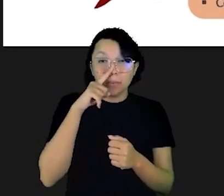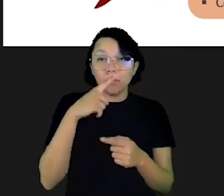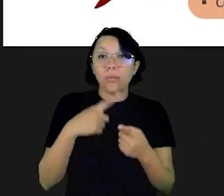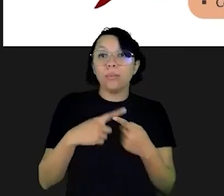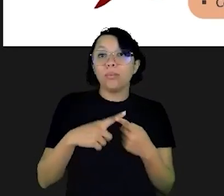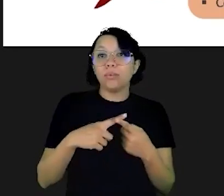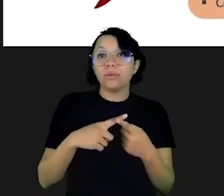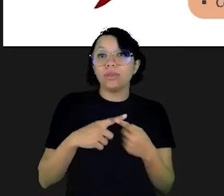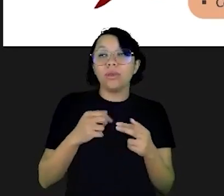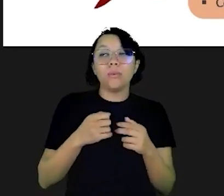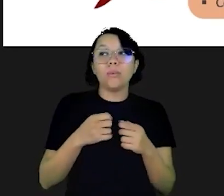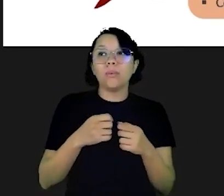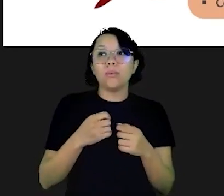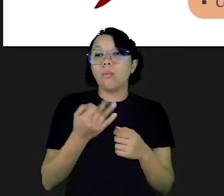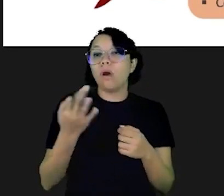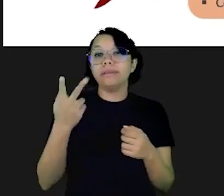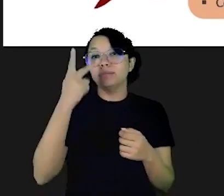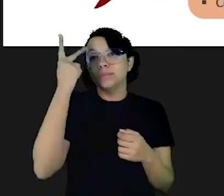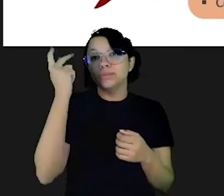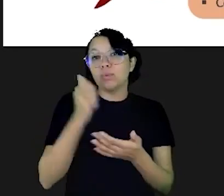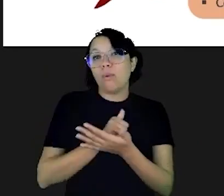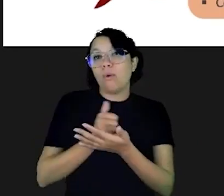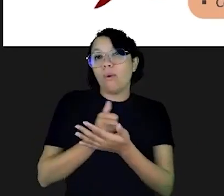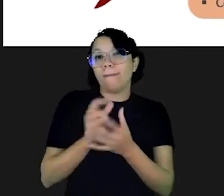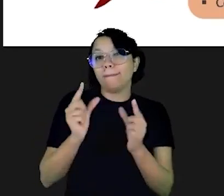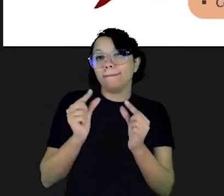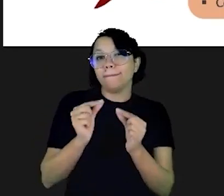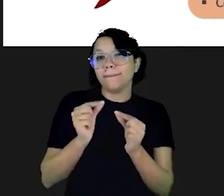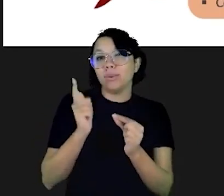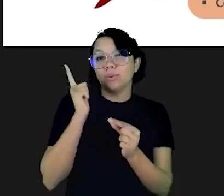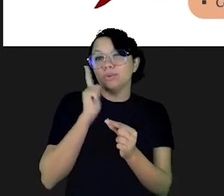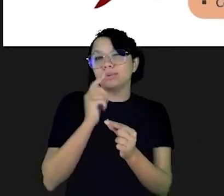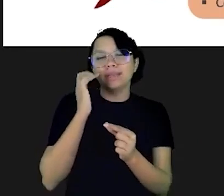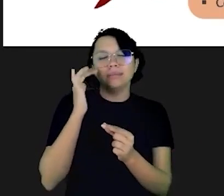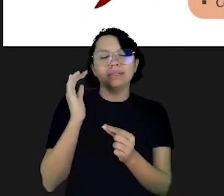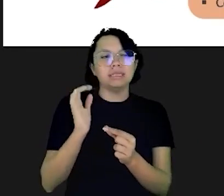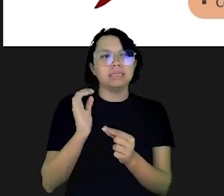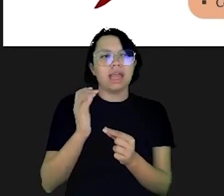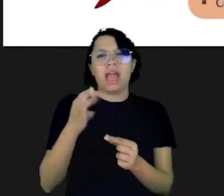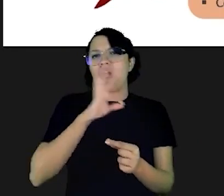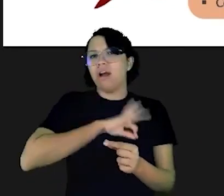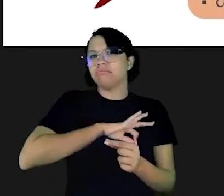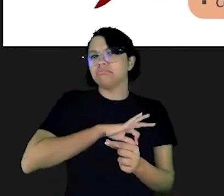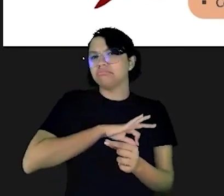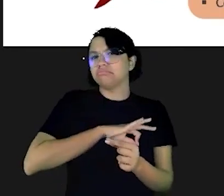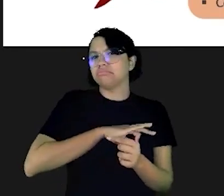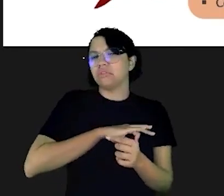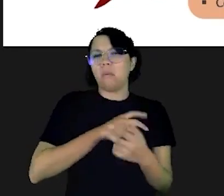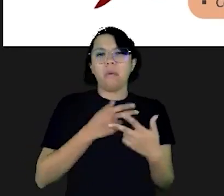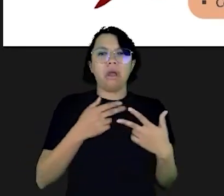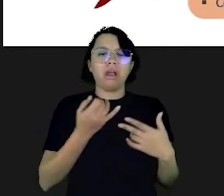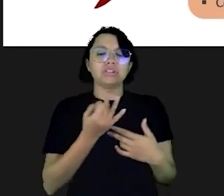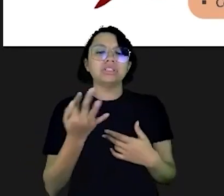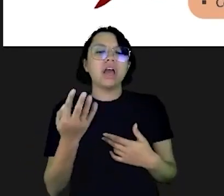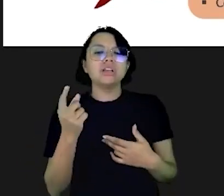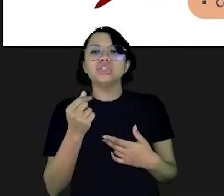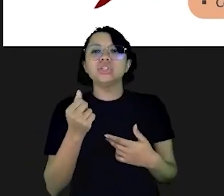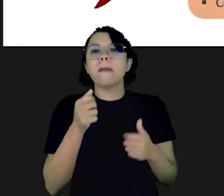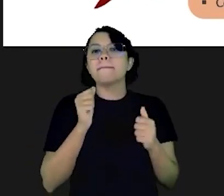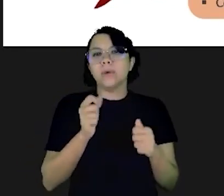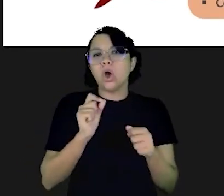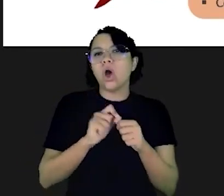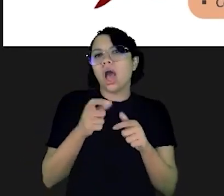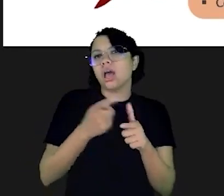futuro pode inclusive ser muito perigoso porque quando as pessoas são um pouco menos controladas e não se dão conta disso eu ganho x